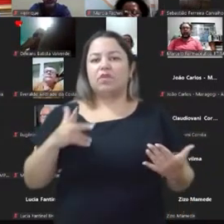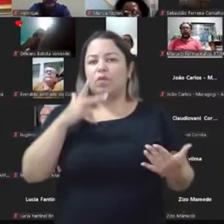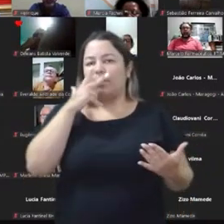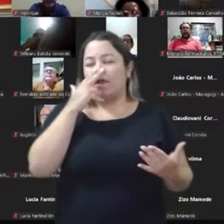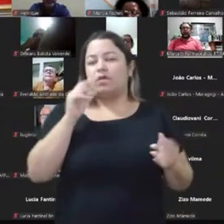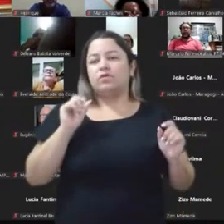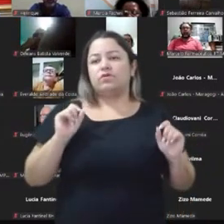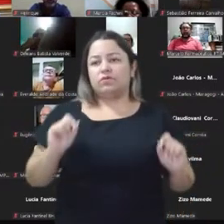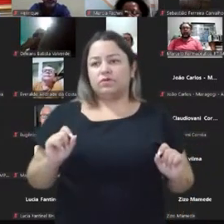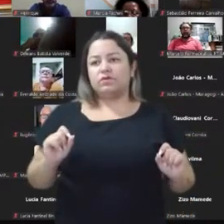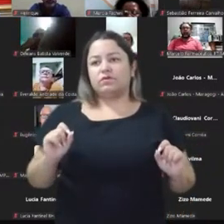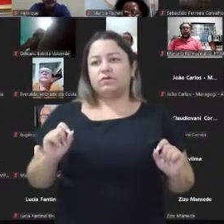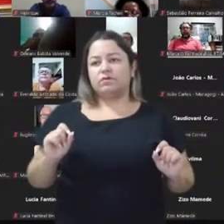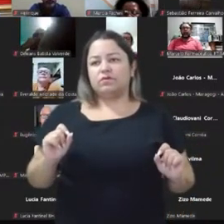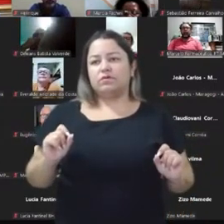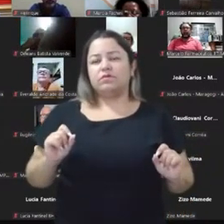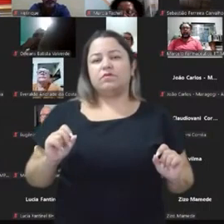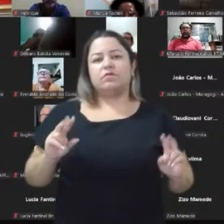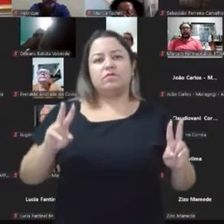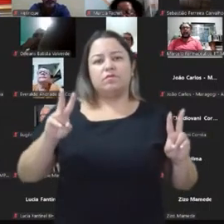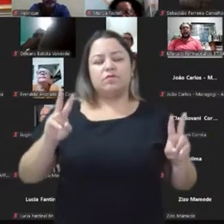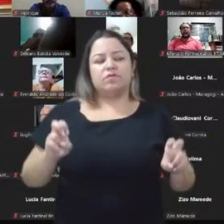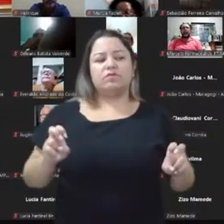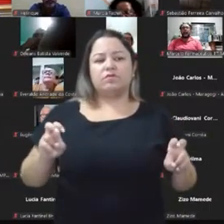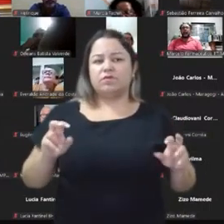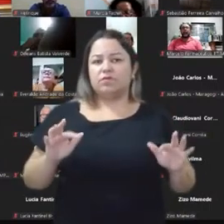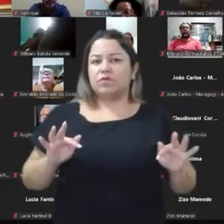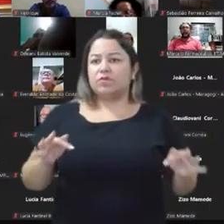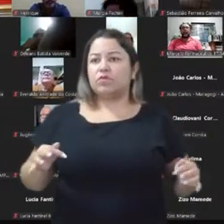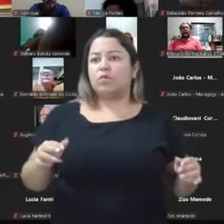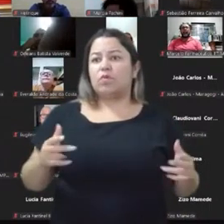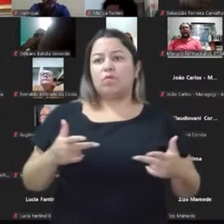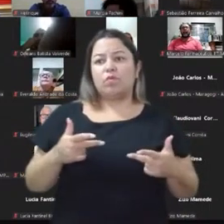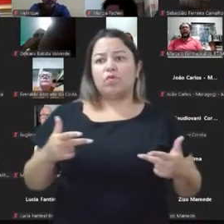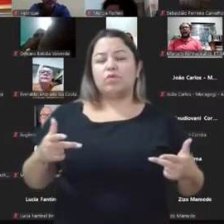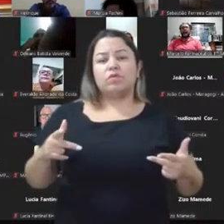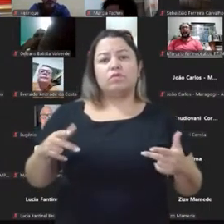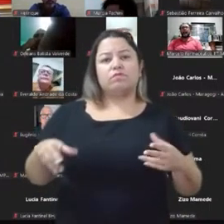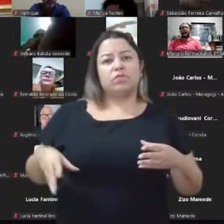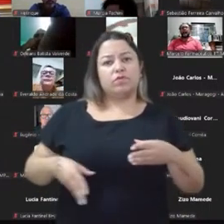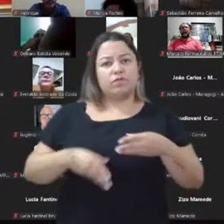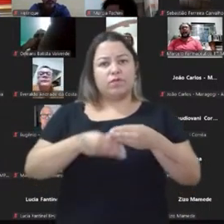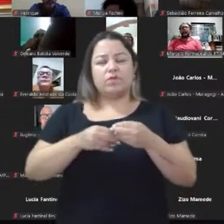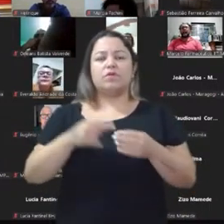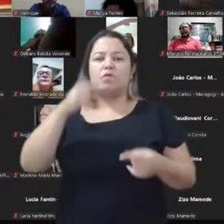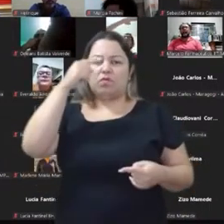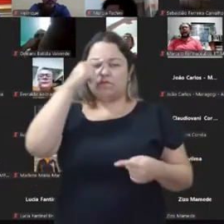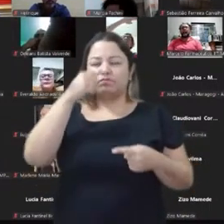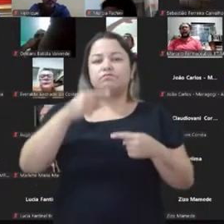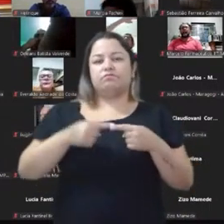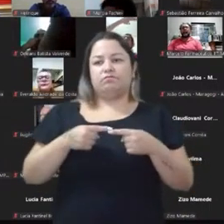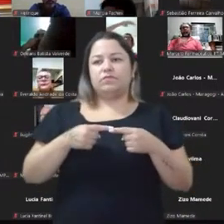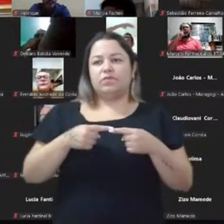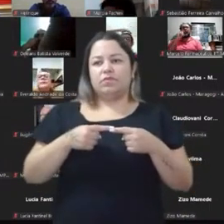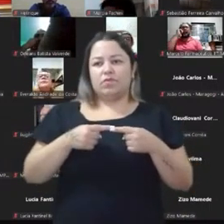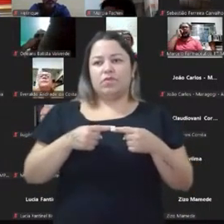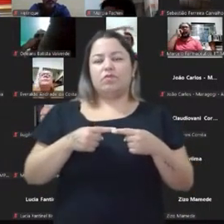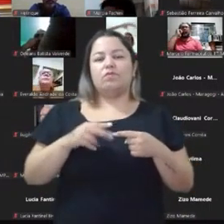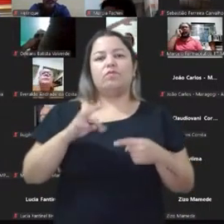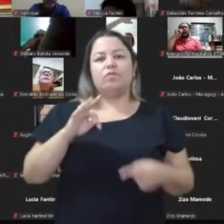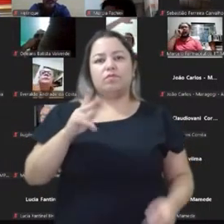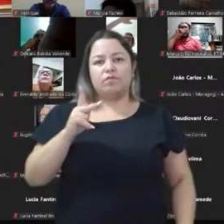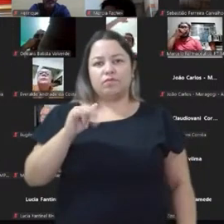nós precisamos ir demistificando certas coisas. Tem uma coisa que foi colocada aqui que eu concordo muito com o companheiro Tiago colocou.